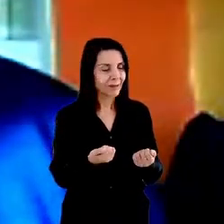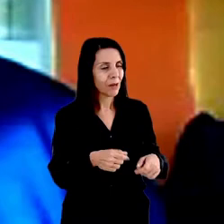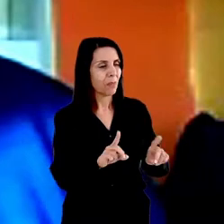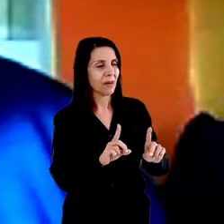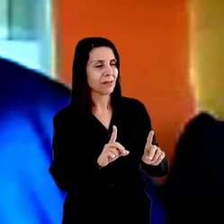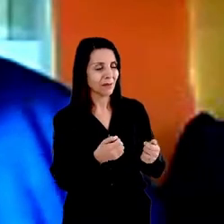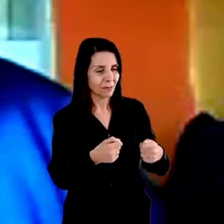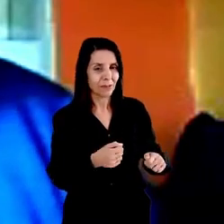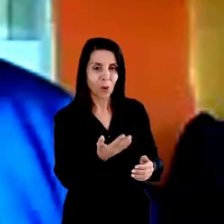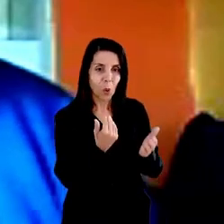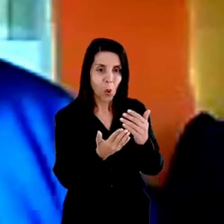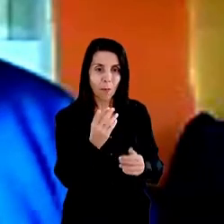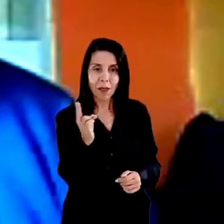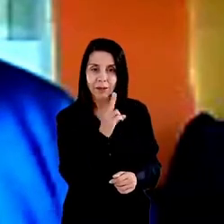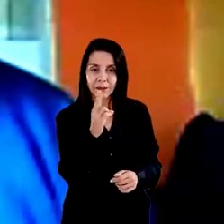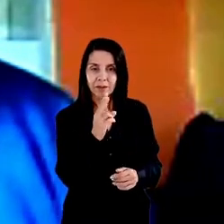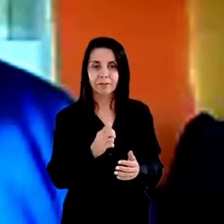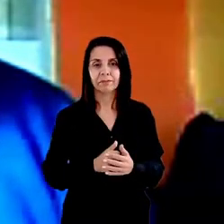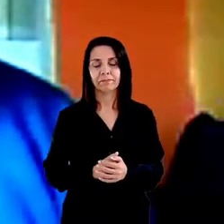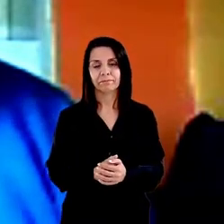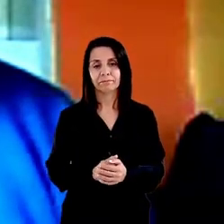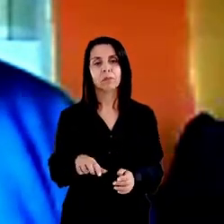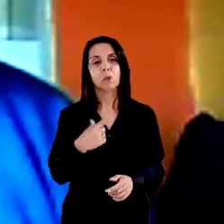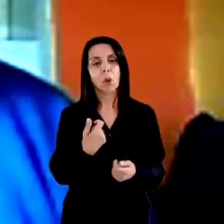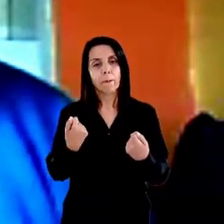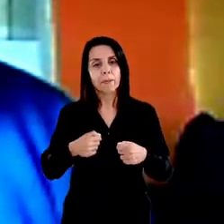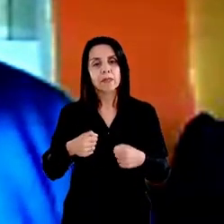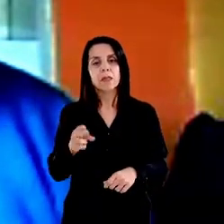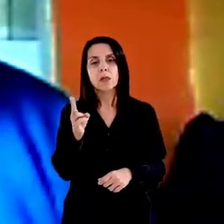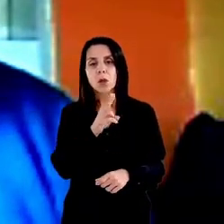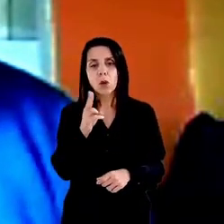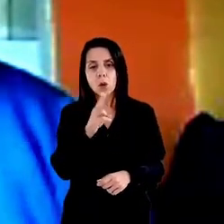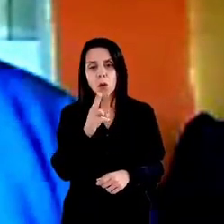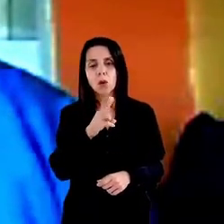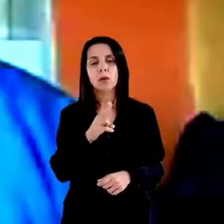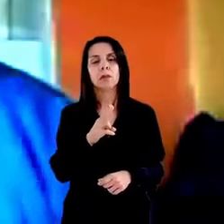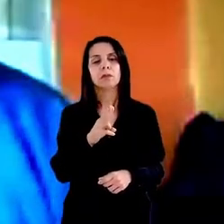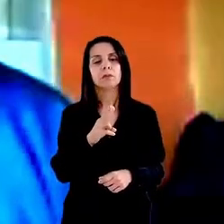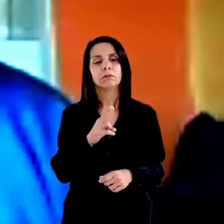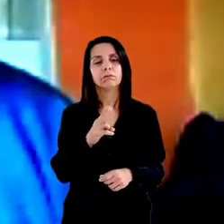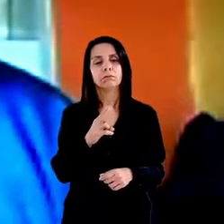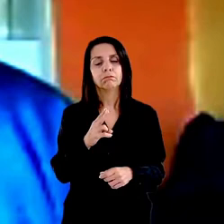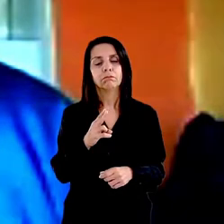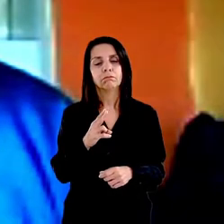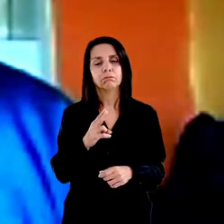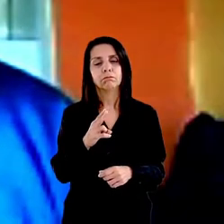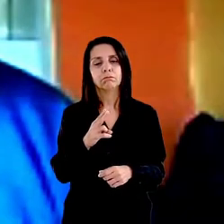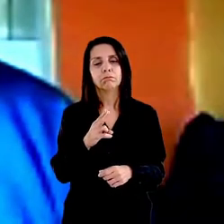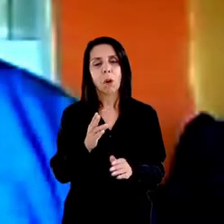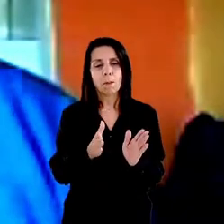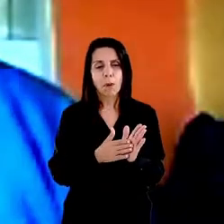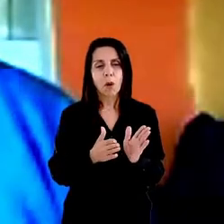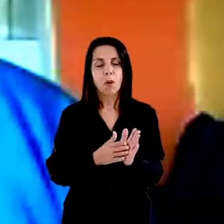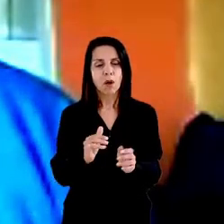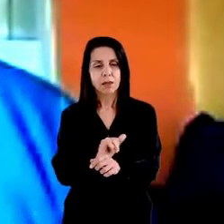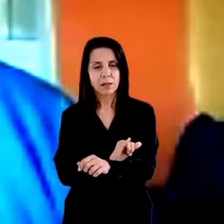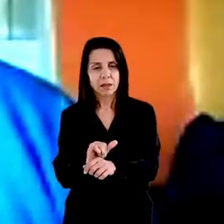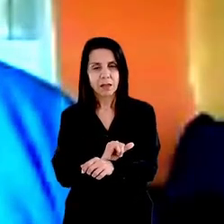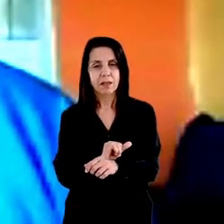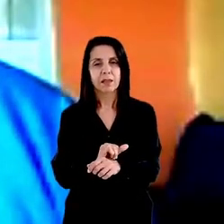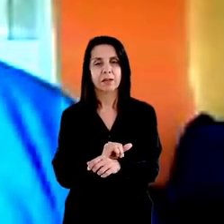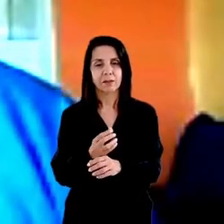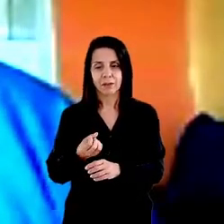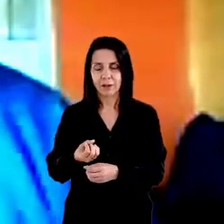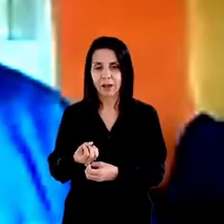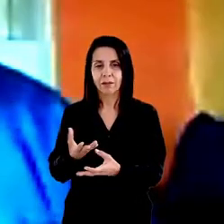É preciso implementar imediatamente nesse país o direito à alimentação junto a todos, todas e todos, entre eles, essa